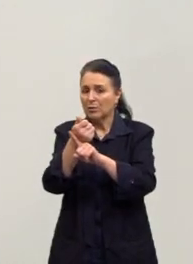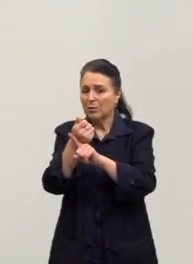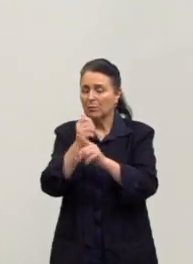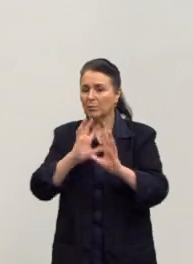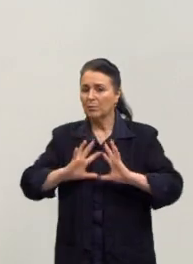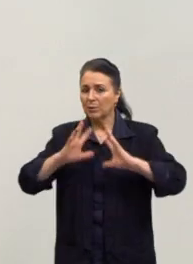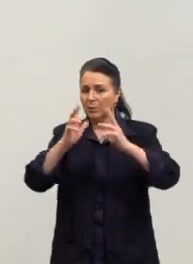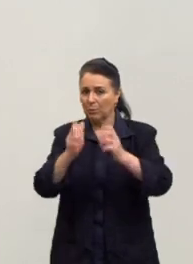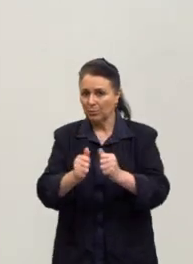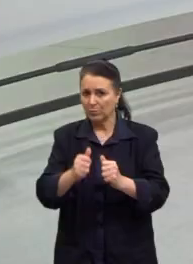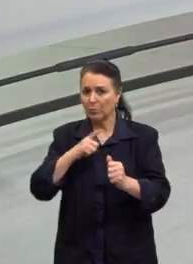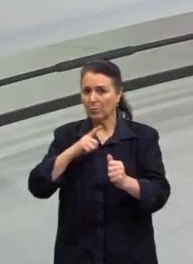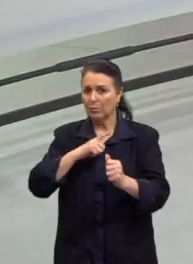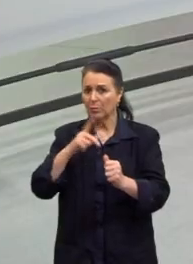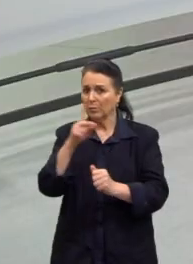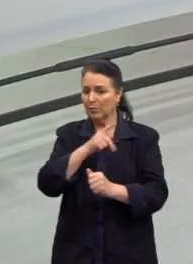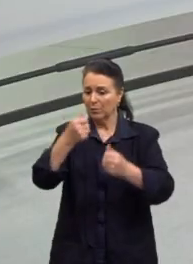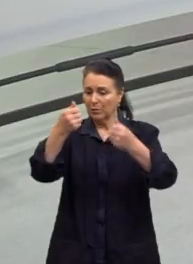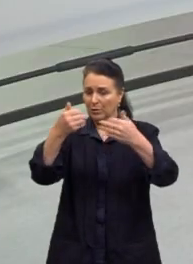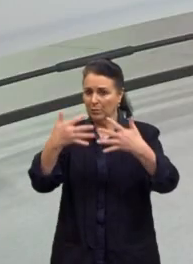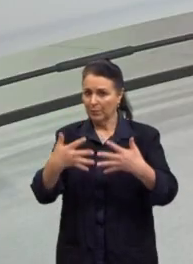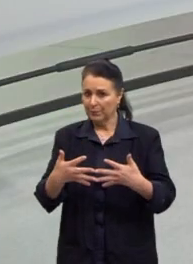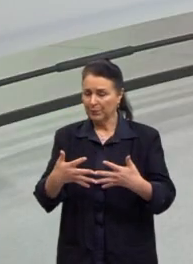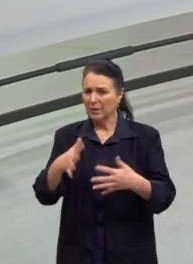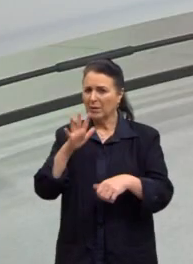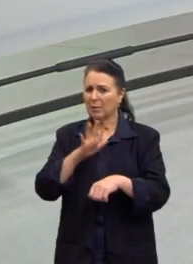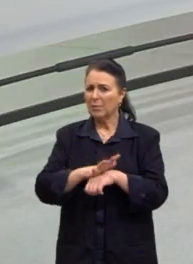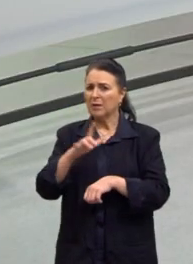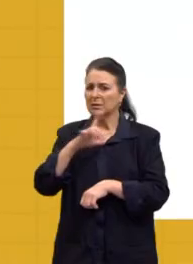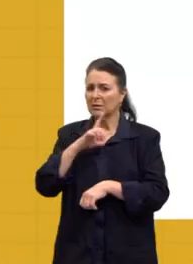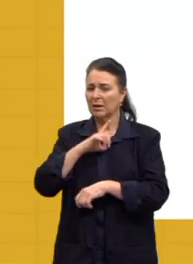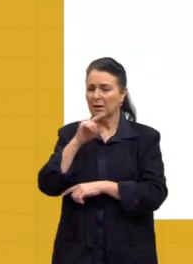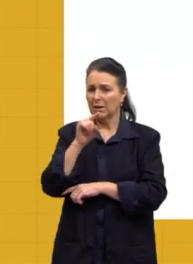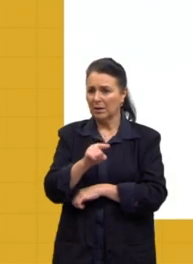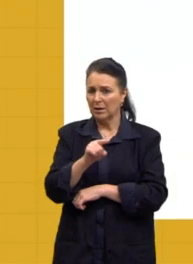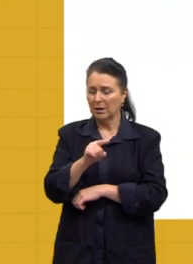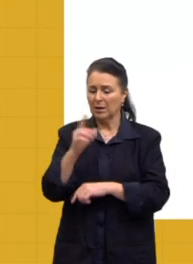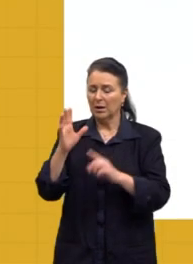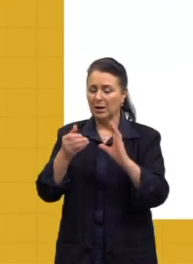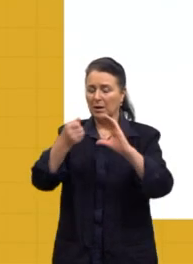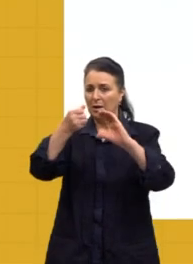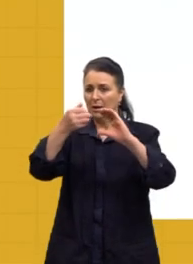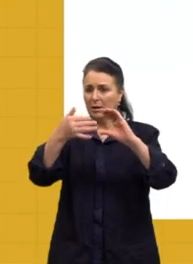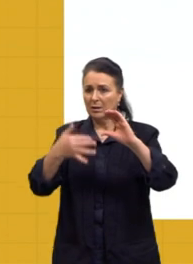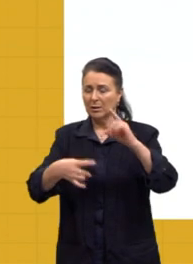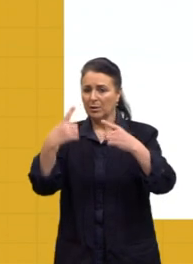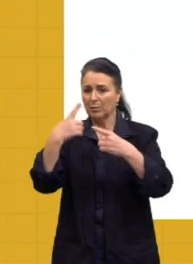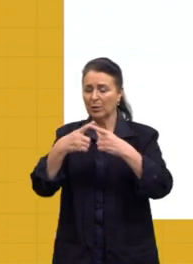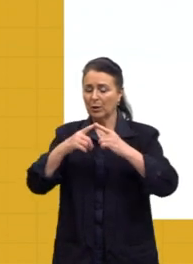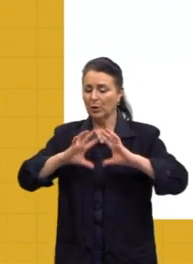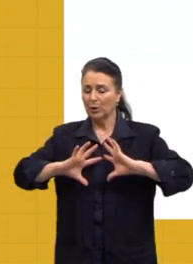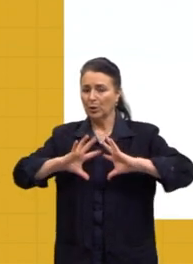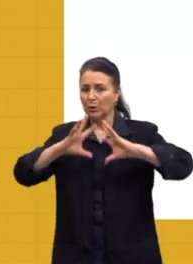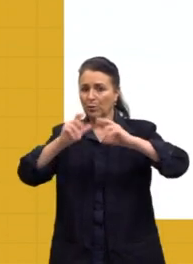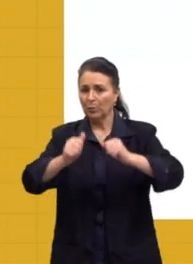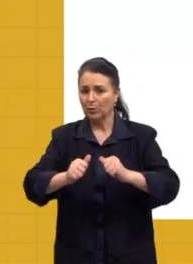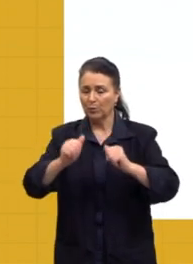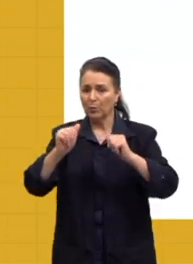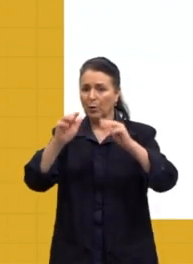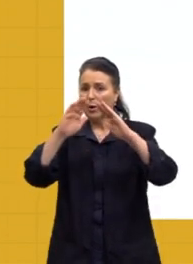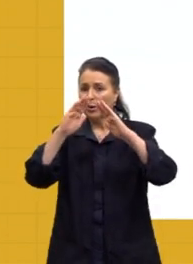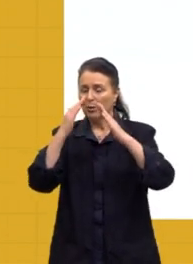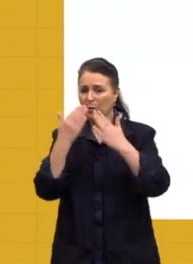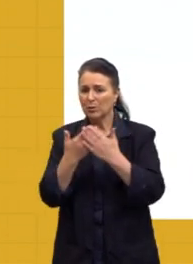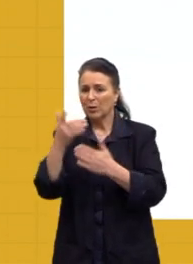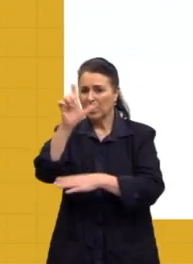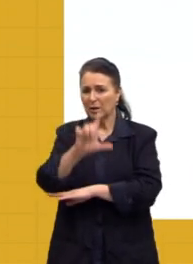está dizendo. E o que mais, então, que a gente tem ali, então, dessas características? Por quê? Porque toda escola literária,